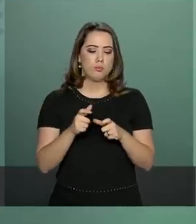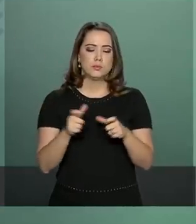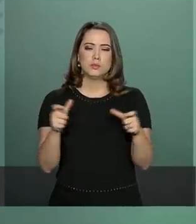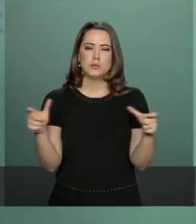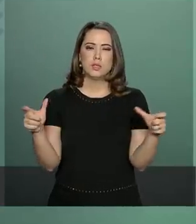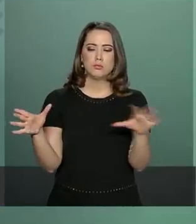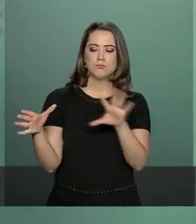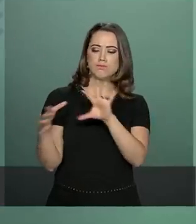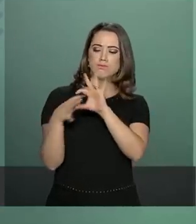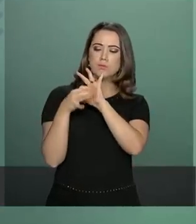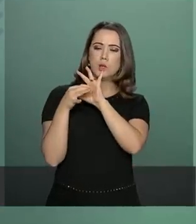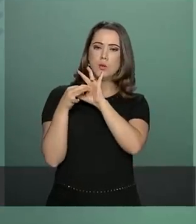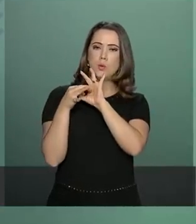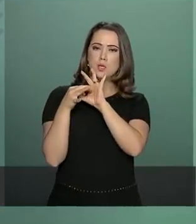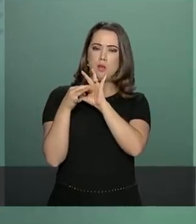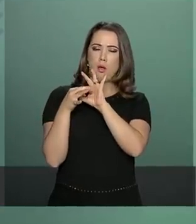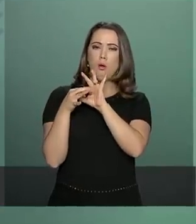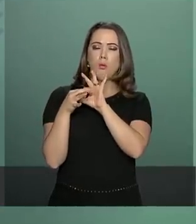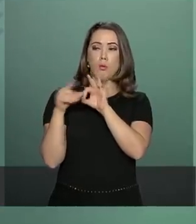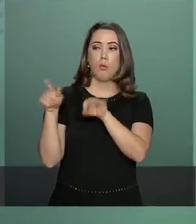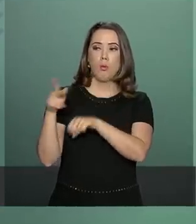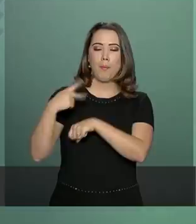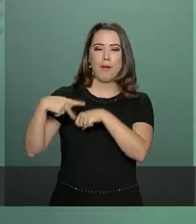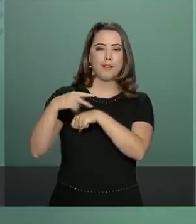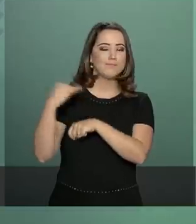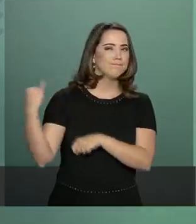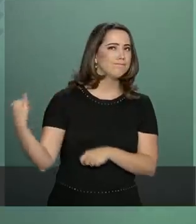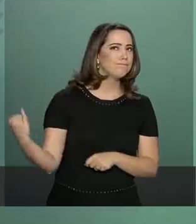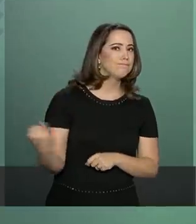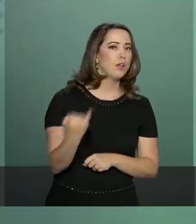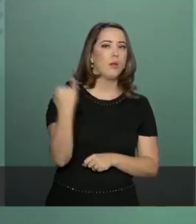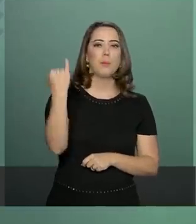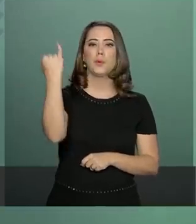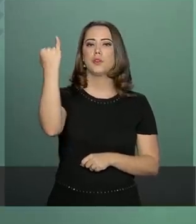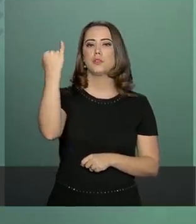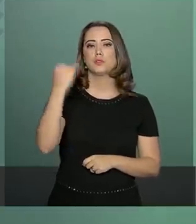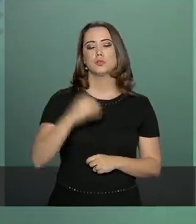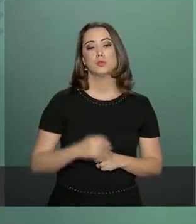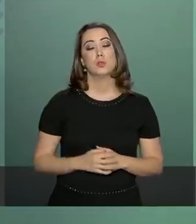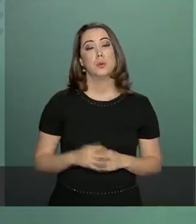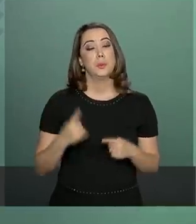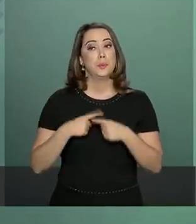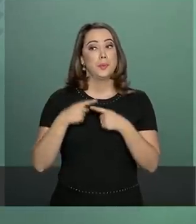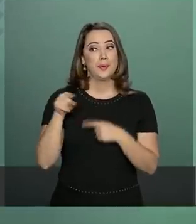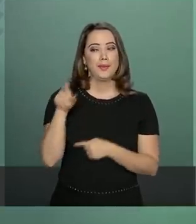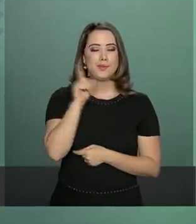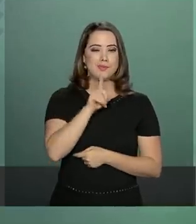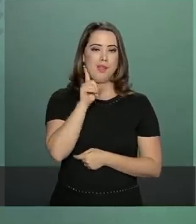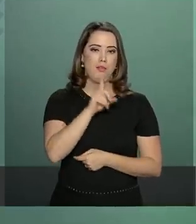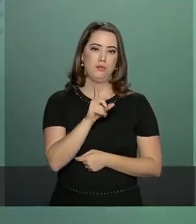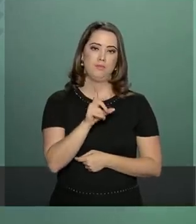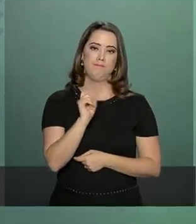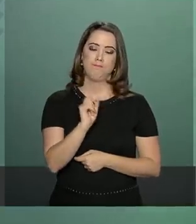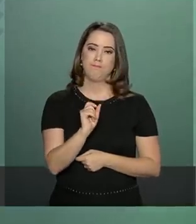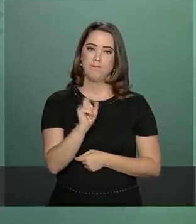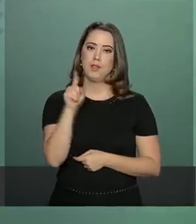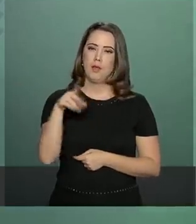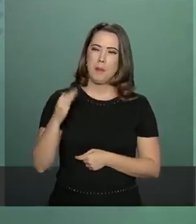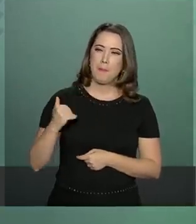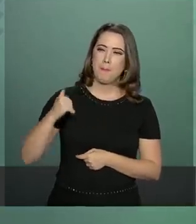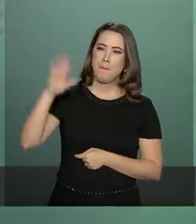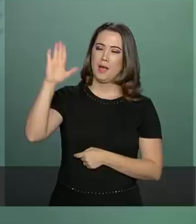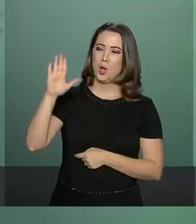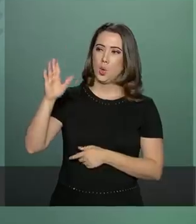com um país que é extremamente importante, já que os Estados Unidos são a